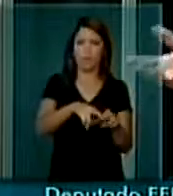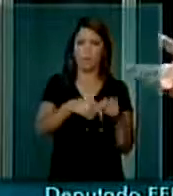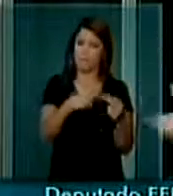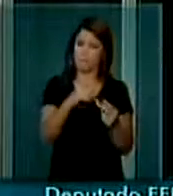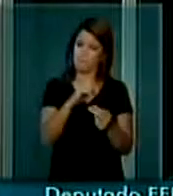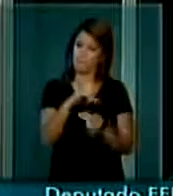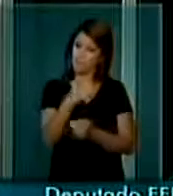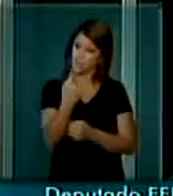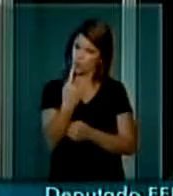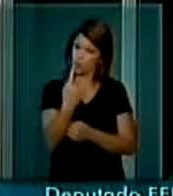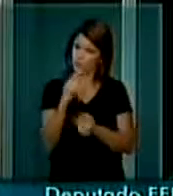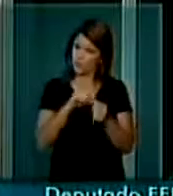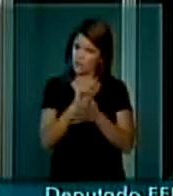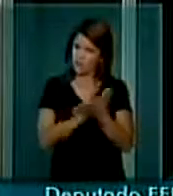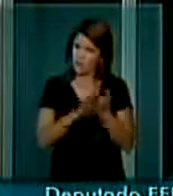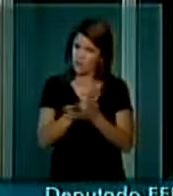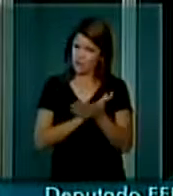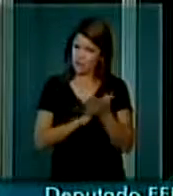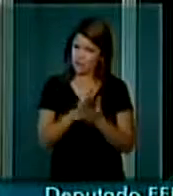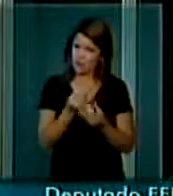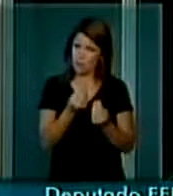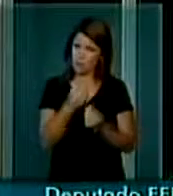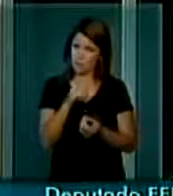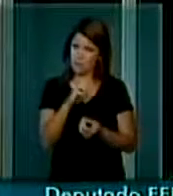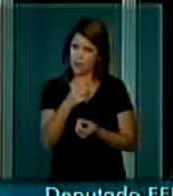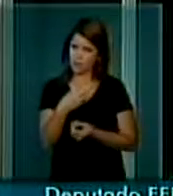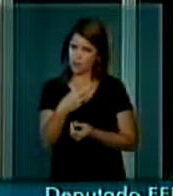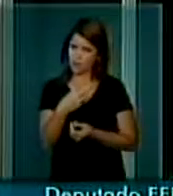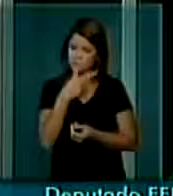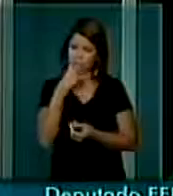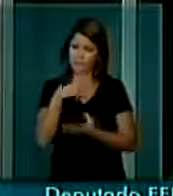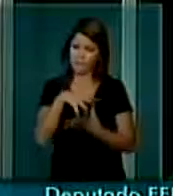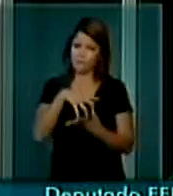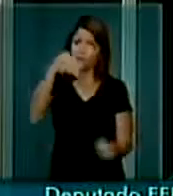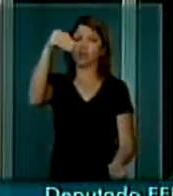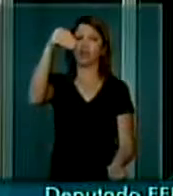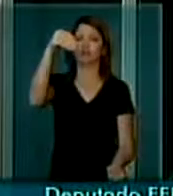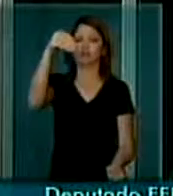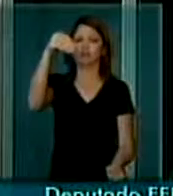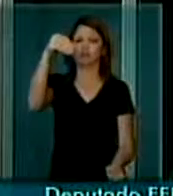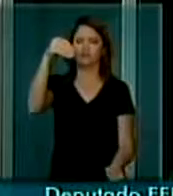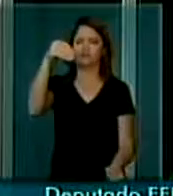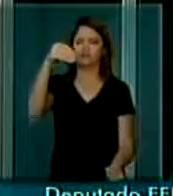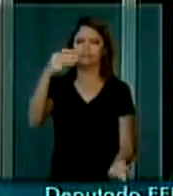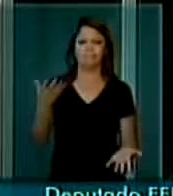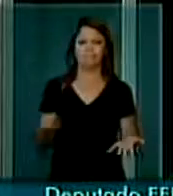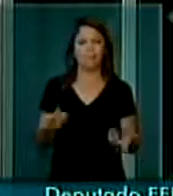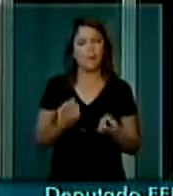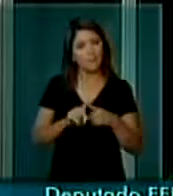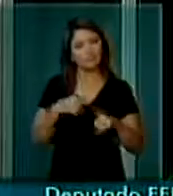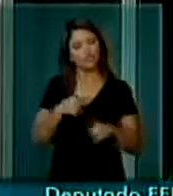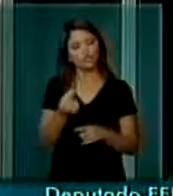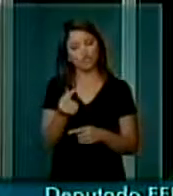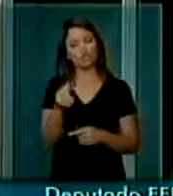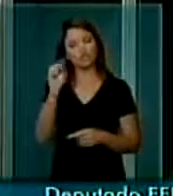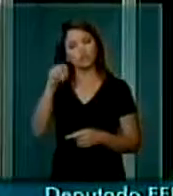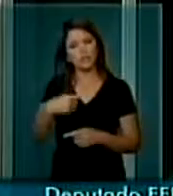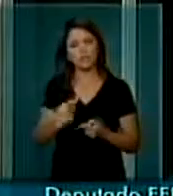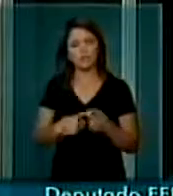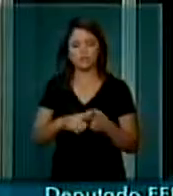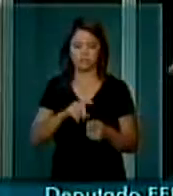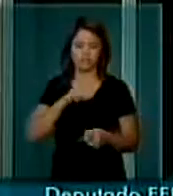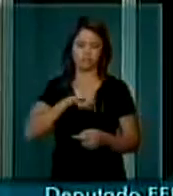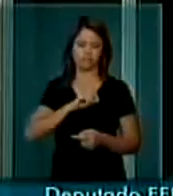-1 não foi realizado e o governo já anuncia um fantasmagórico PAC-2. Mas há recursos, sim, para aumentar os aposentados.